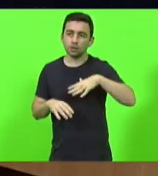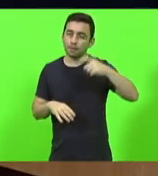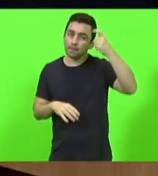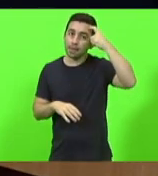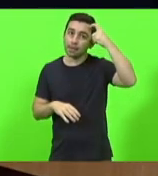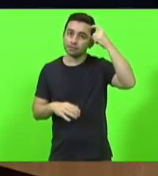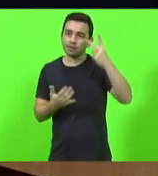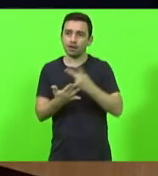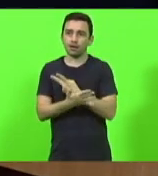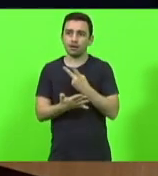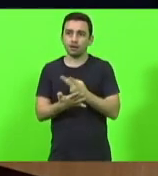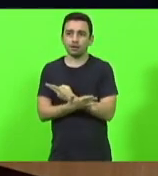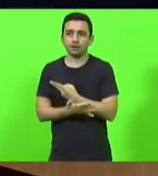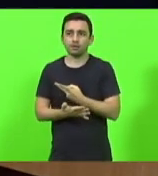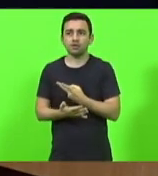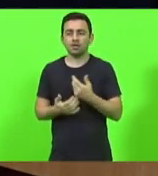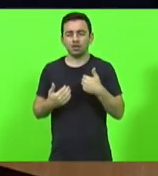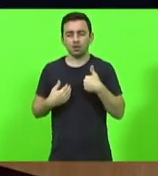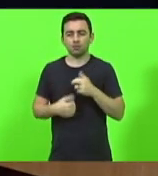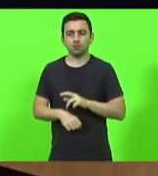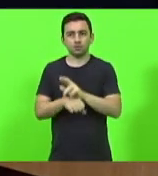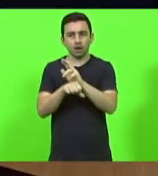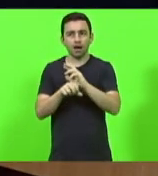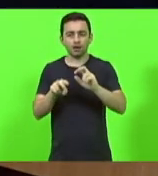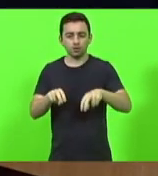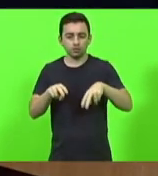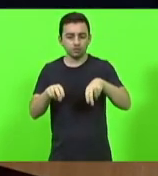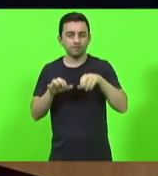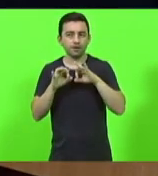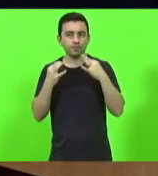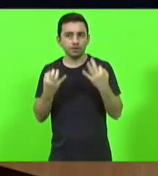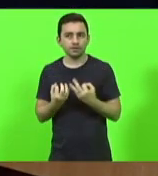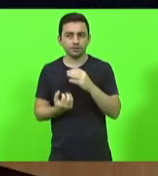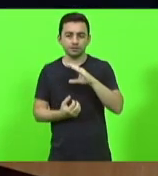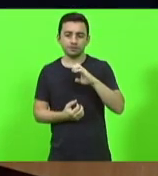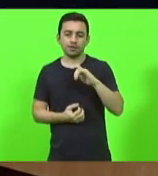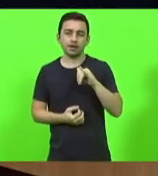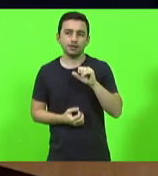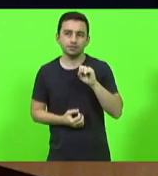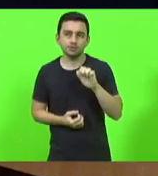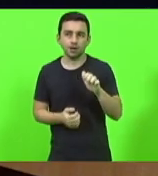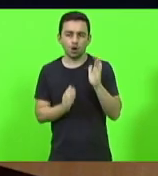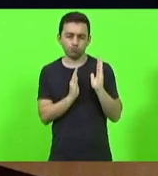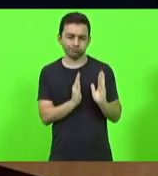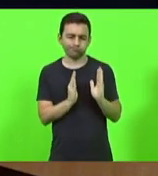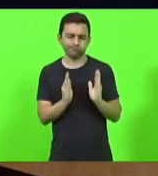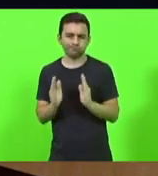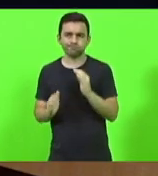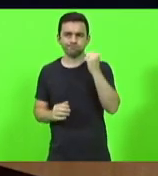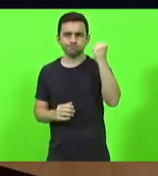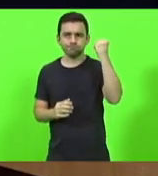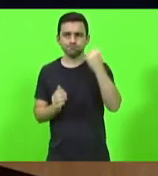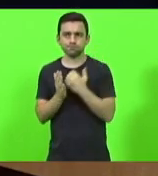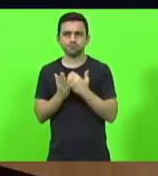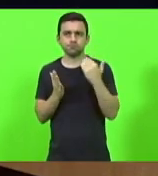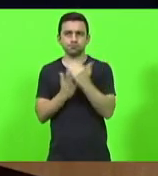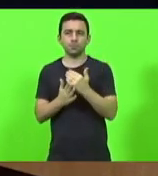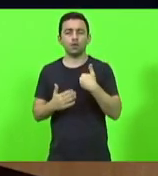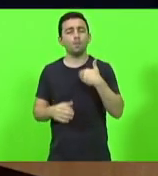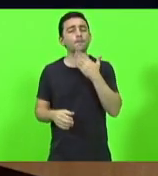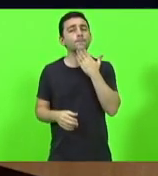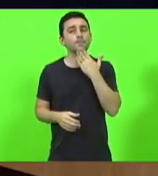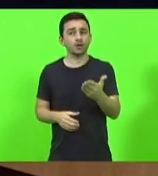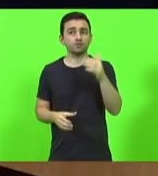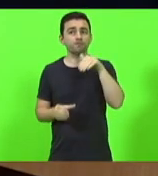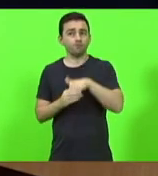erro. Então, em nome da agricultura familiar, de um SEASA cada vez mais organizado e mais forte, quero aqui pedir o voto